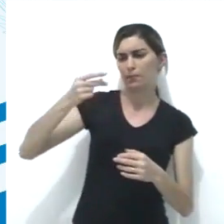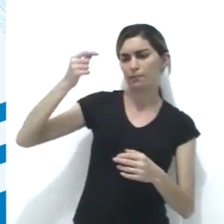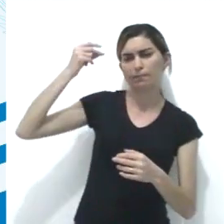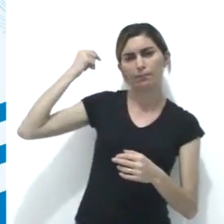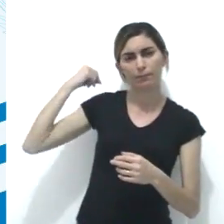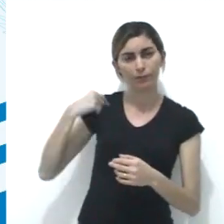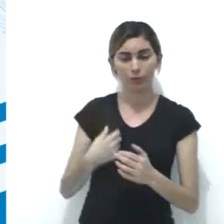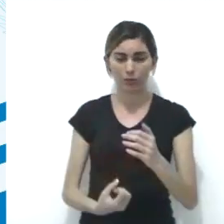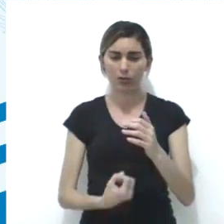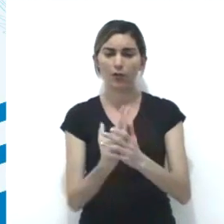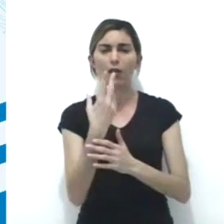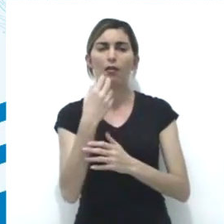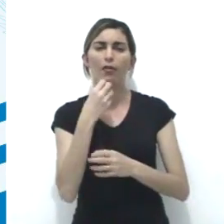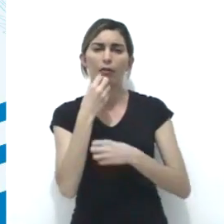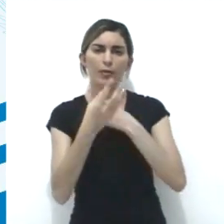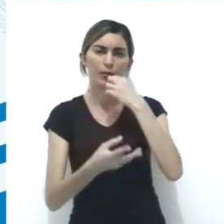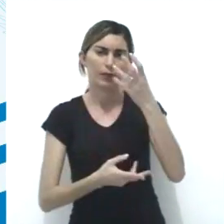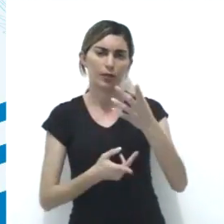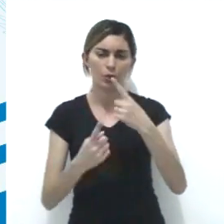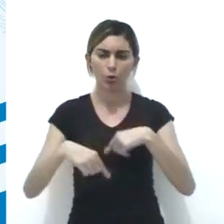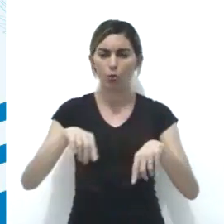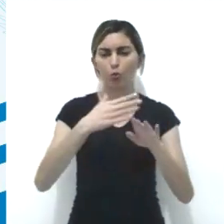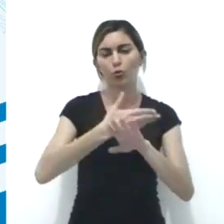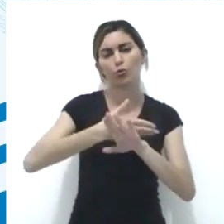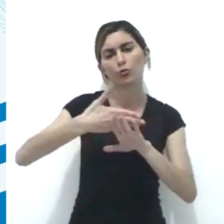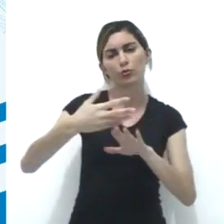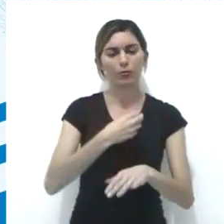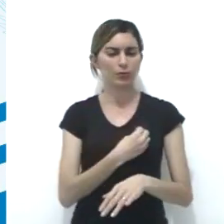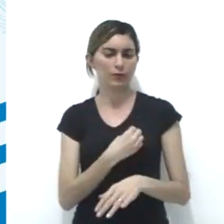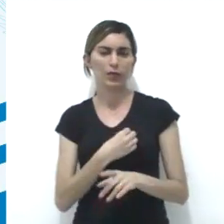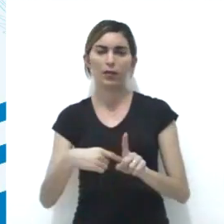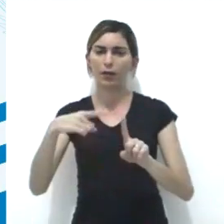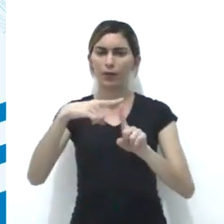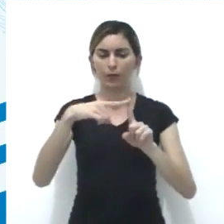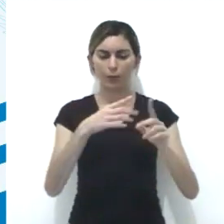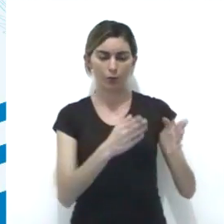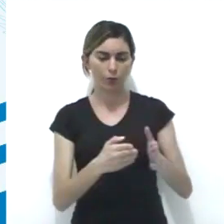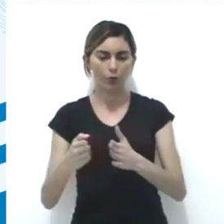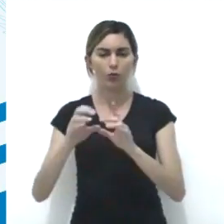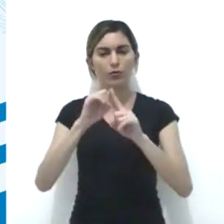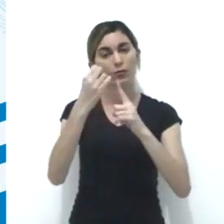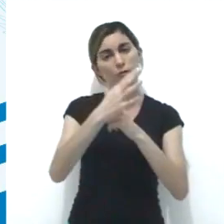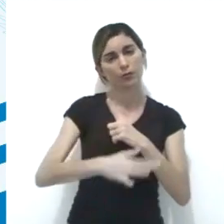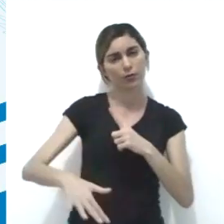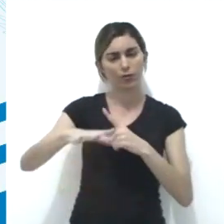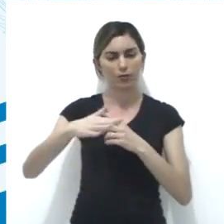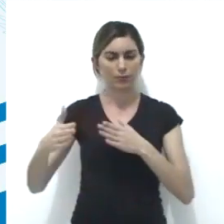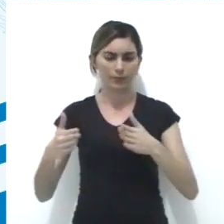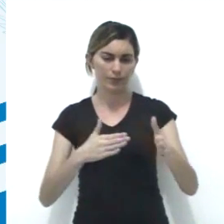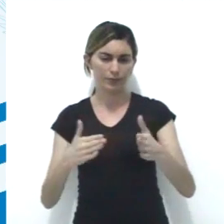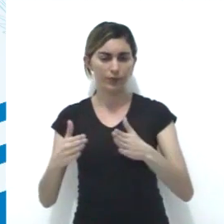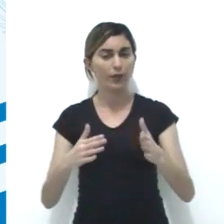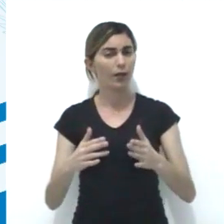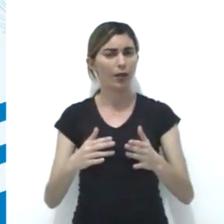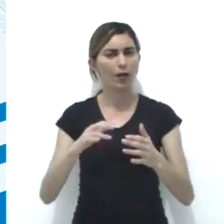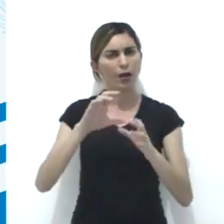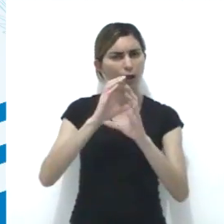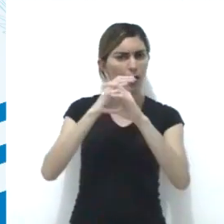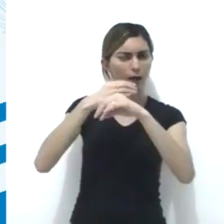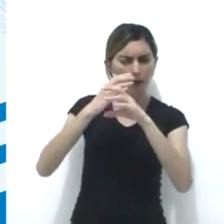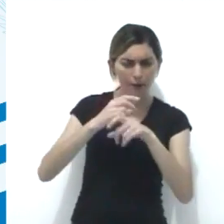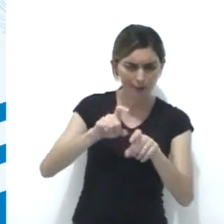primitivo construiu uma narrativa do seu modo de vida e do tipo de organização social da sua época.